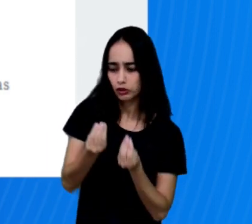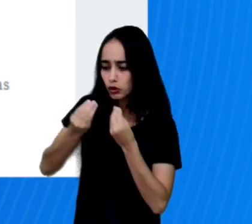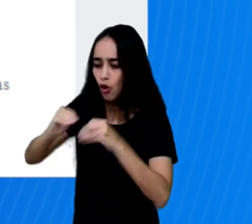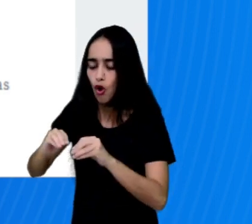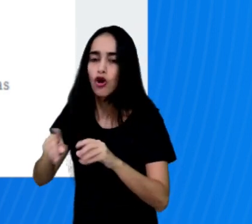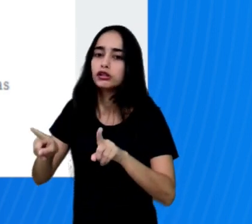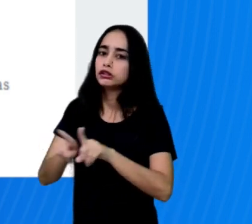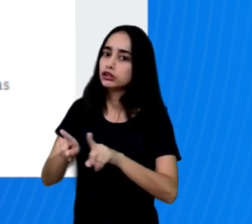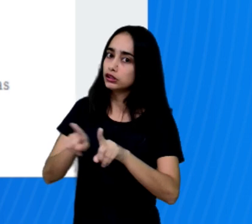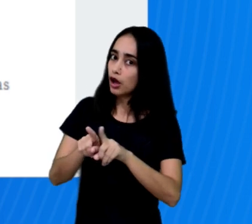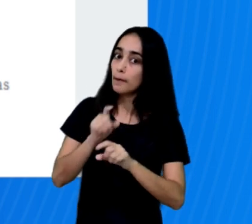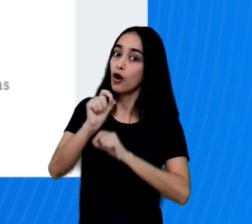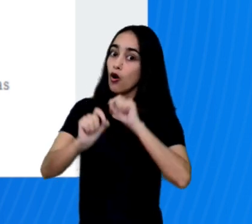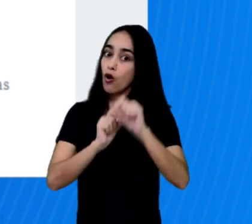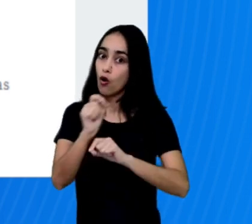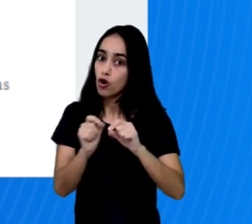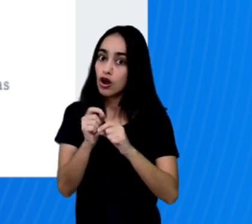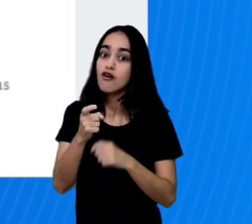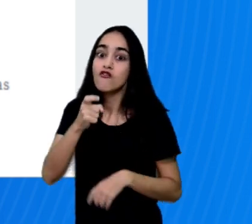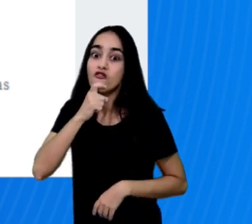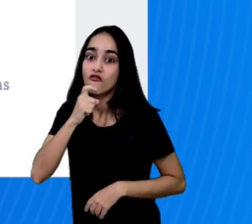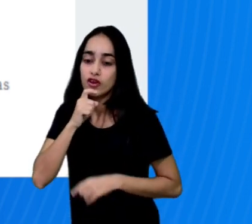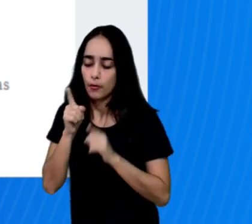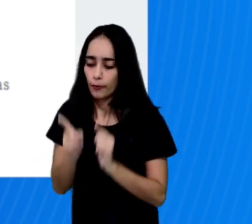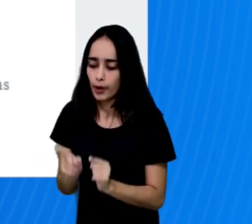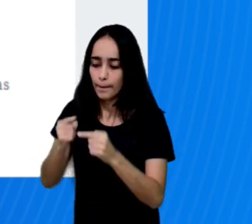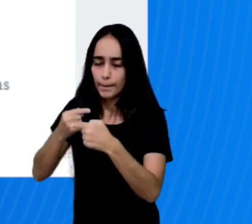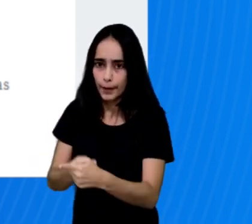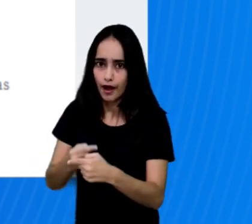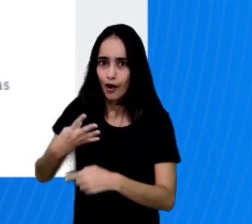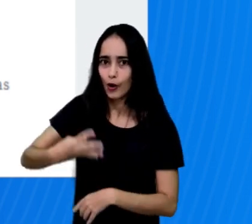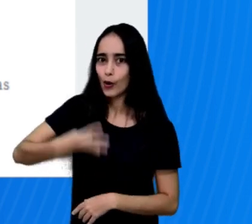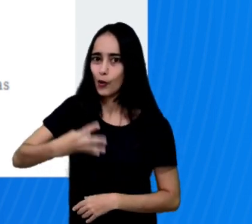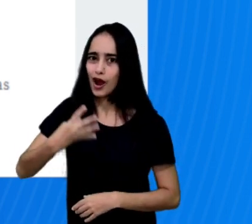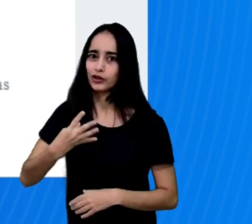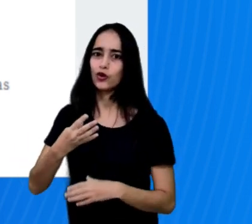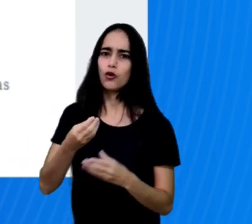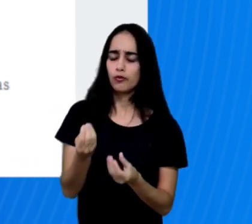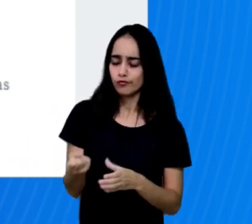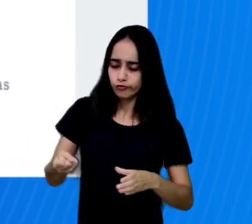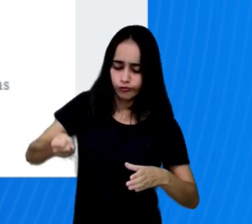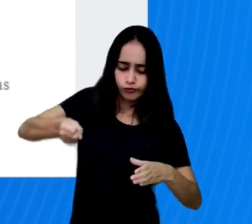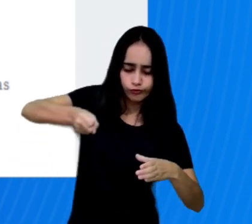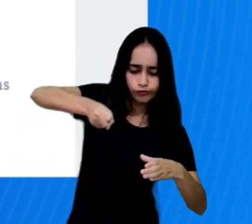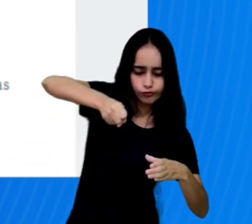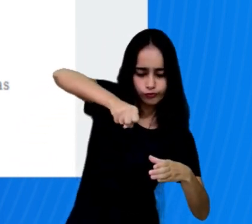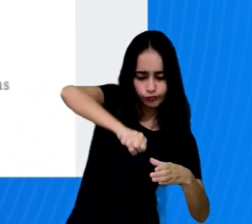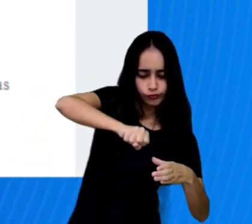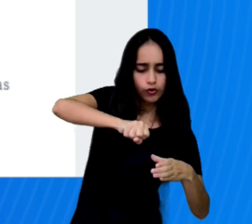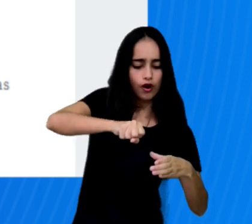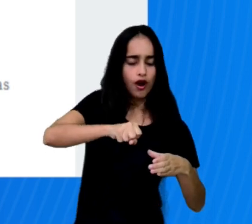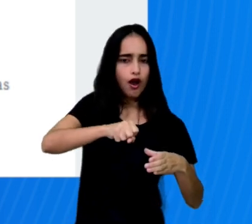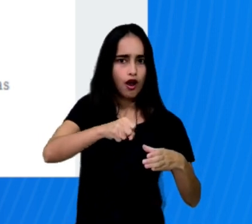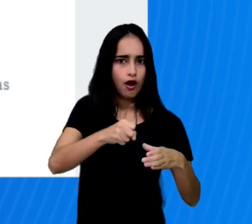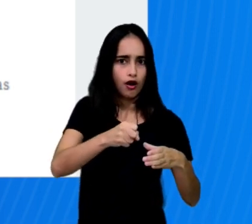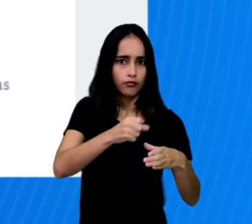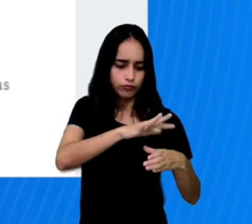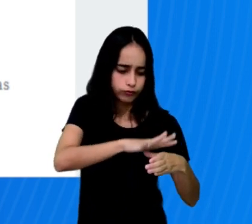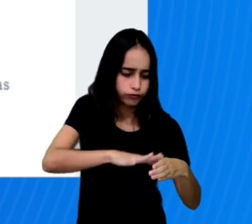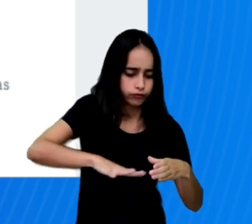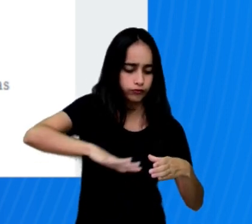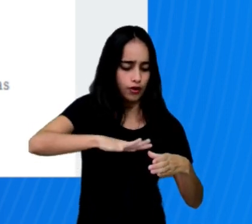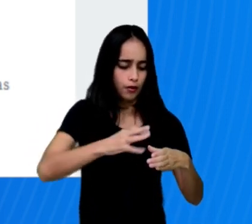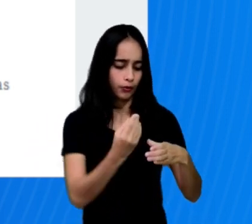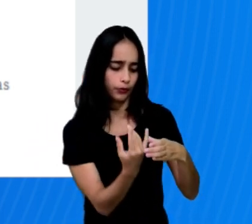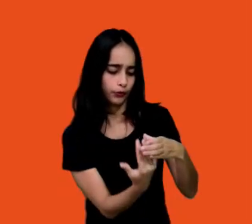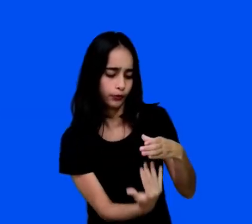Quatro. Desligue o aparelho e passe a bebida por um coador para retirar as fibras que ficaram. Sirva